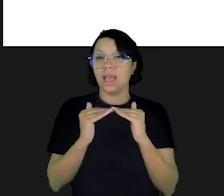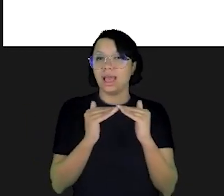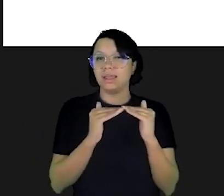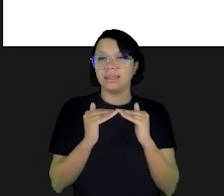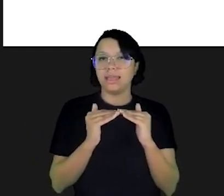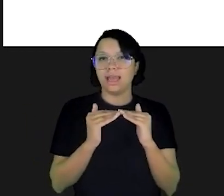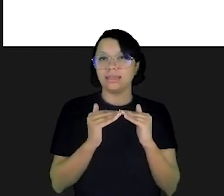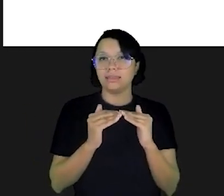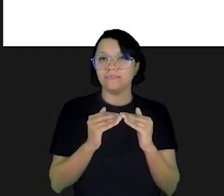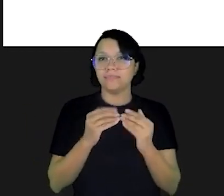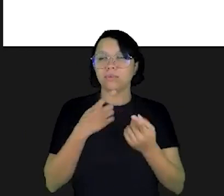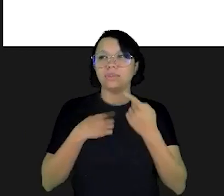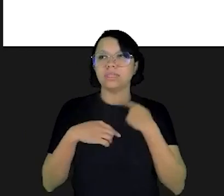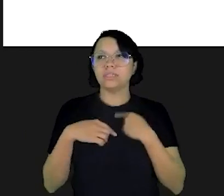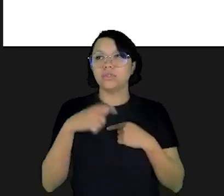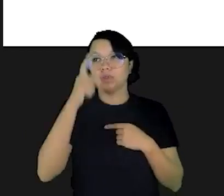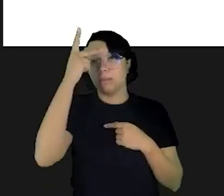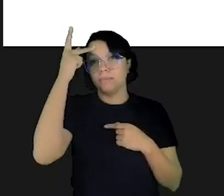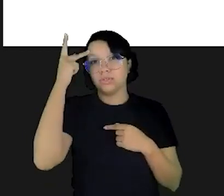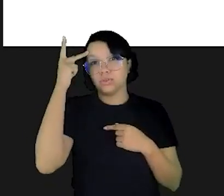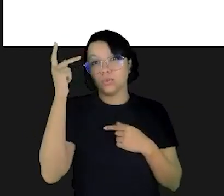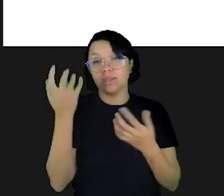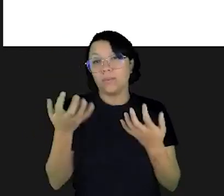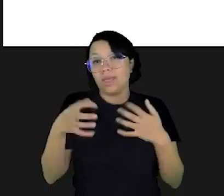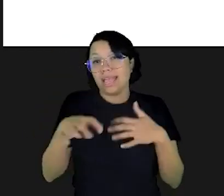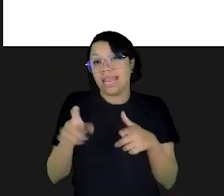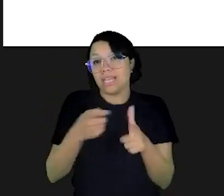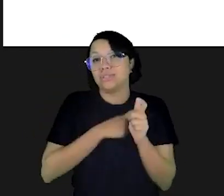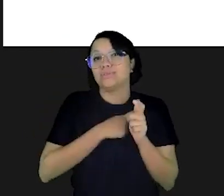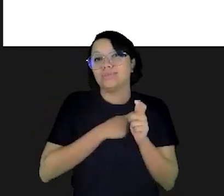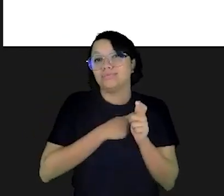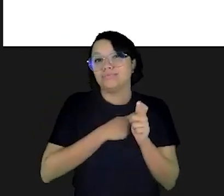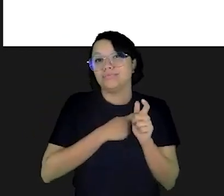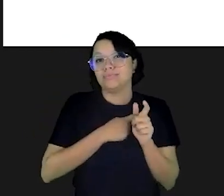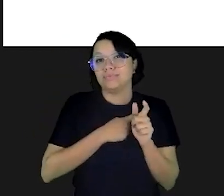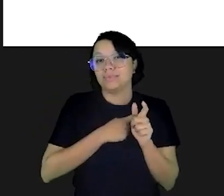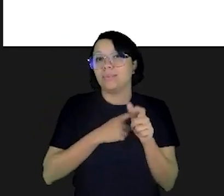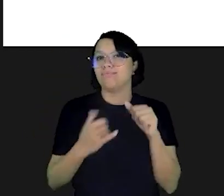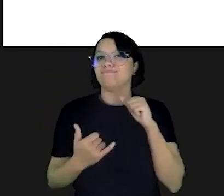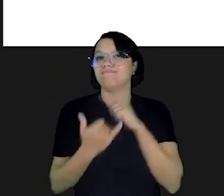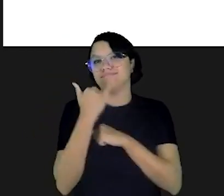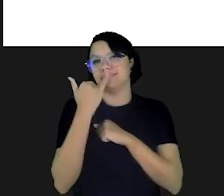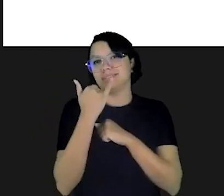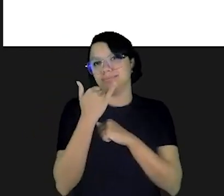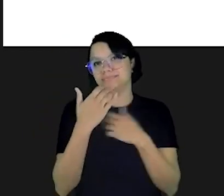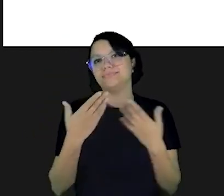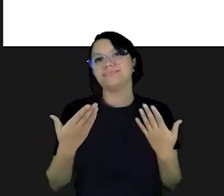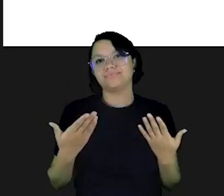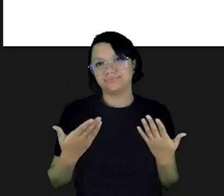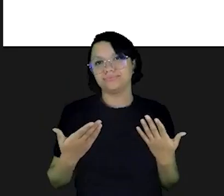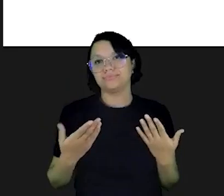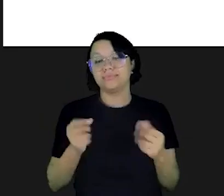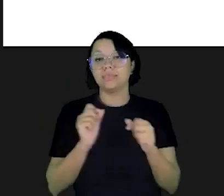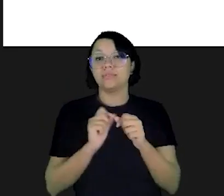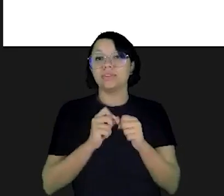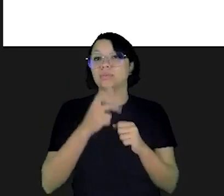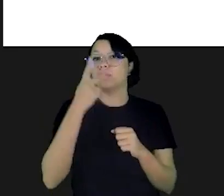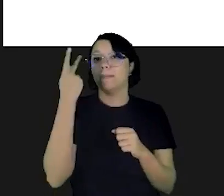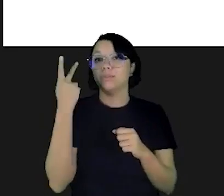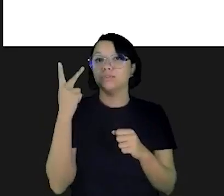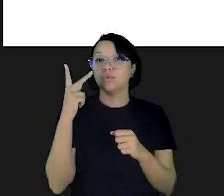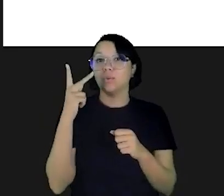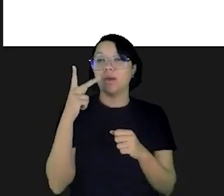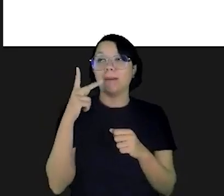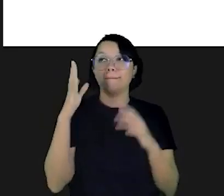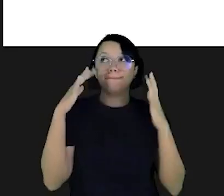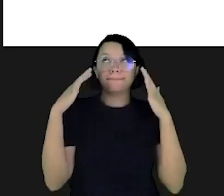isso que esta disponibilidade aliada a intenção da pessoa não se endividar é que pode ser enganosa